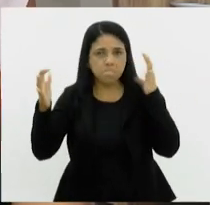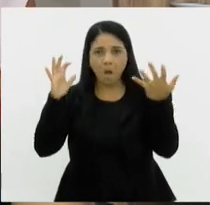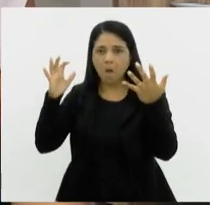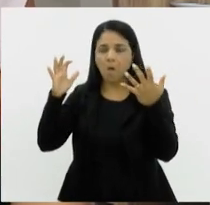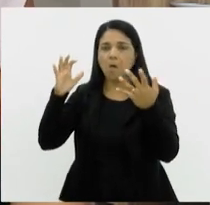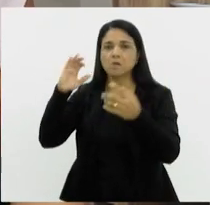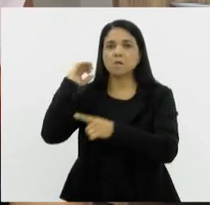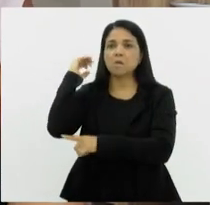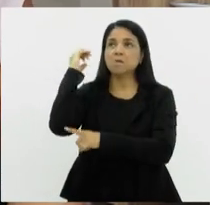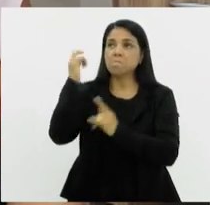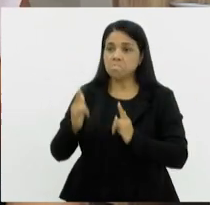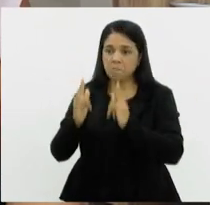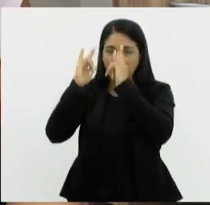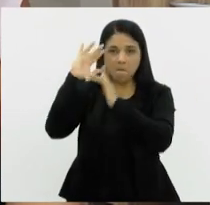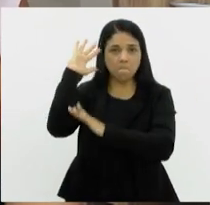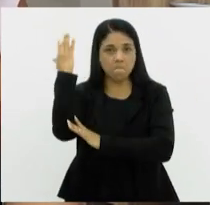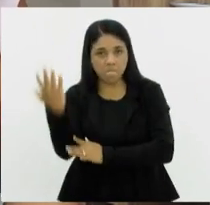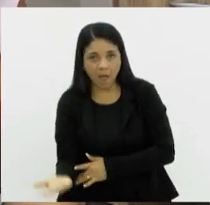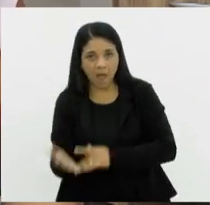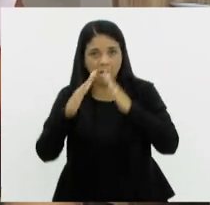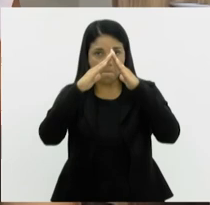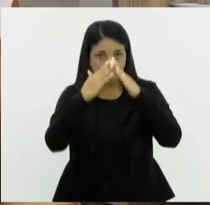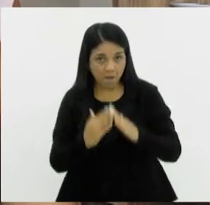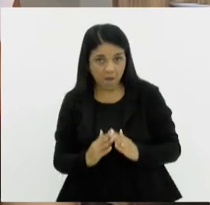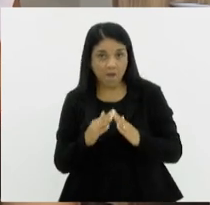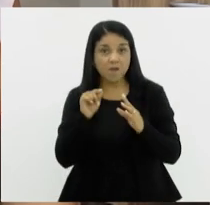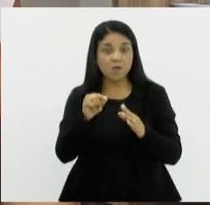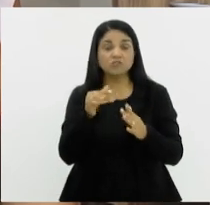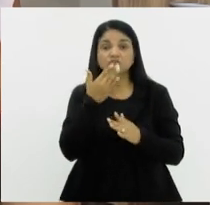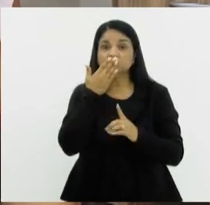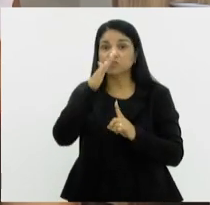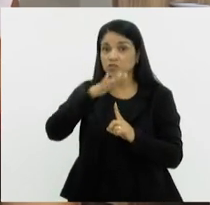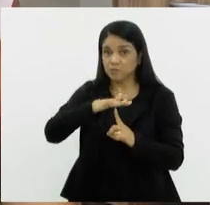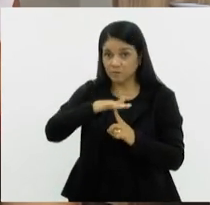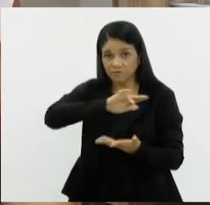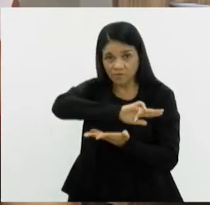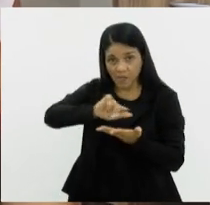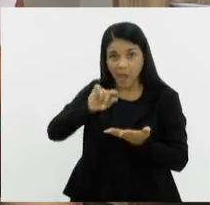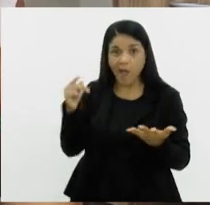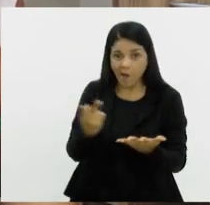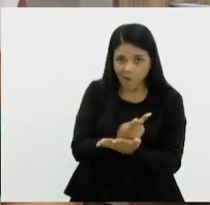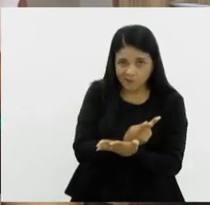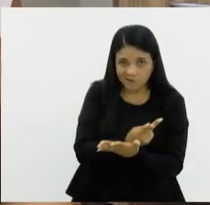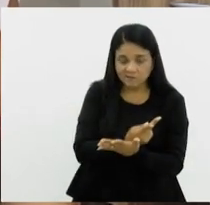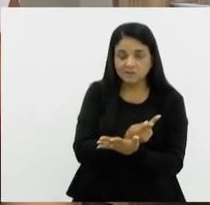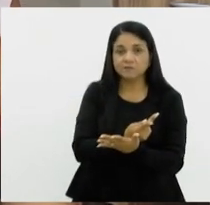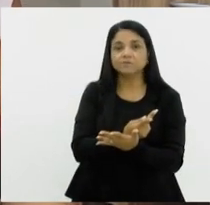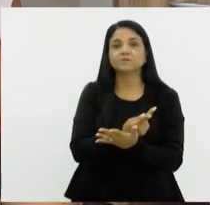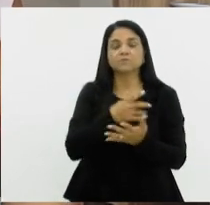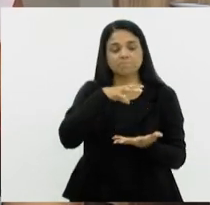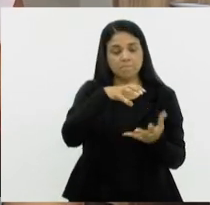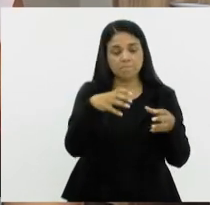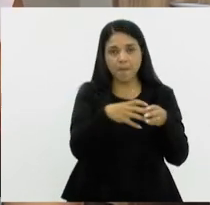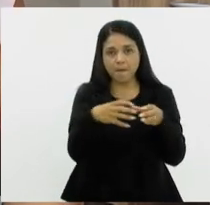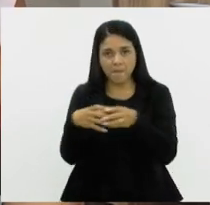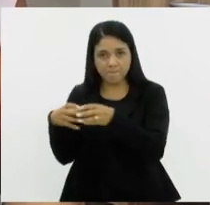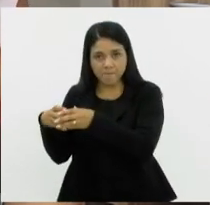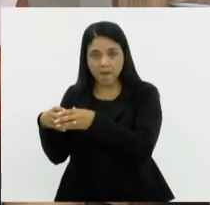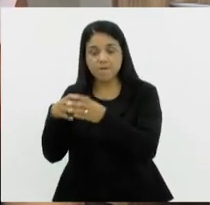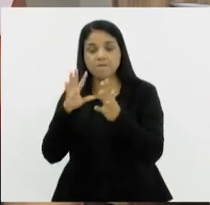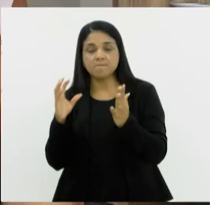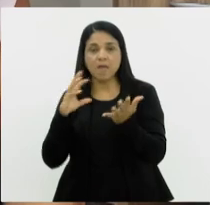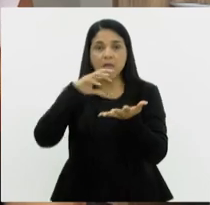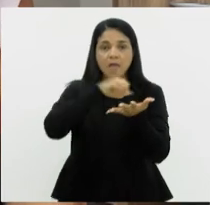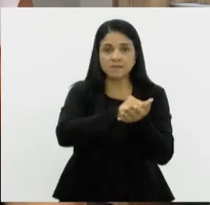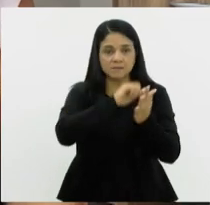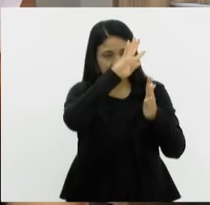queda de edificações. Então, todos esses tipos, se ocorrer, a gente classifica e é registrado no painel. E